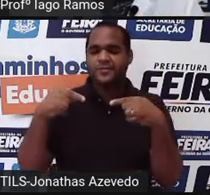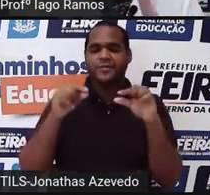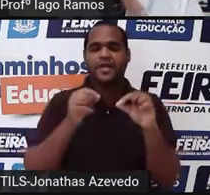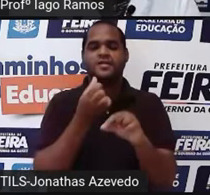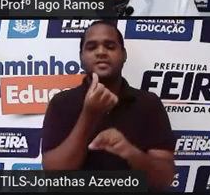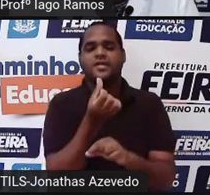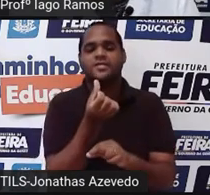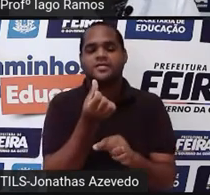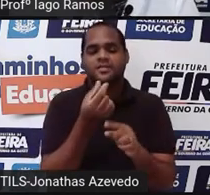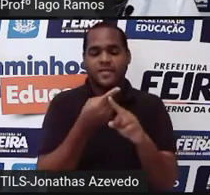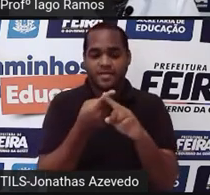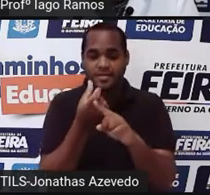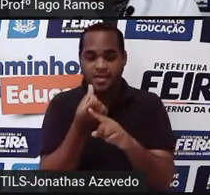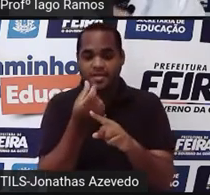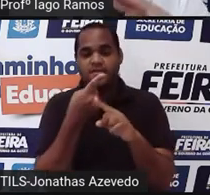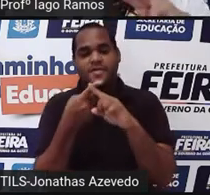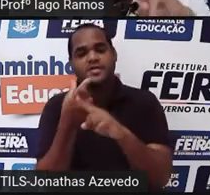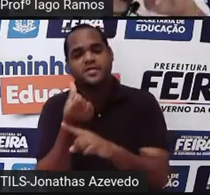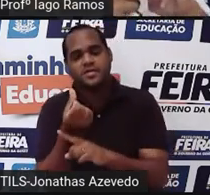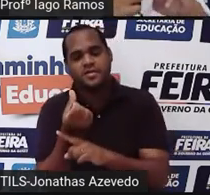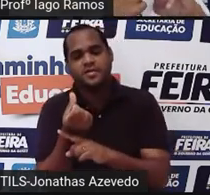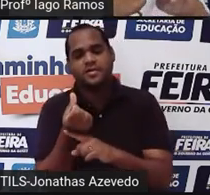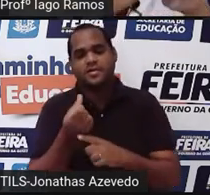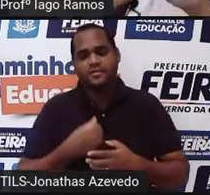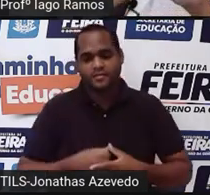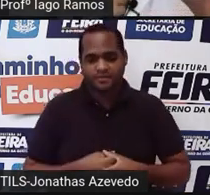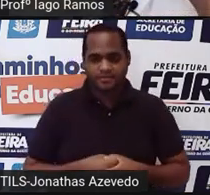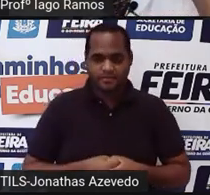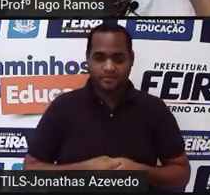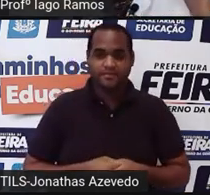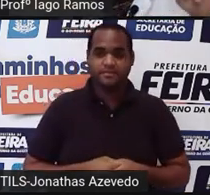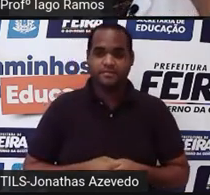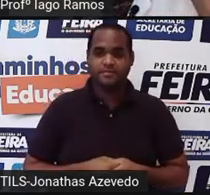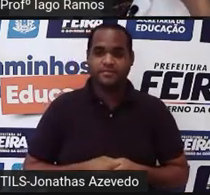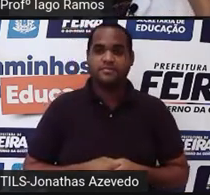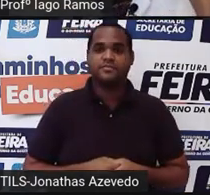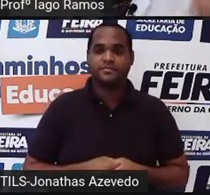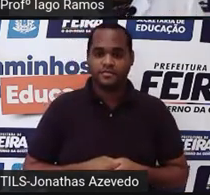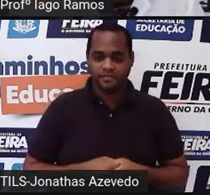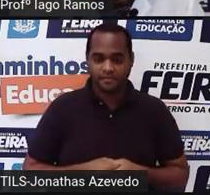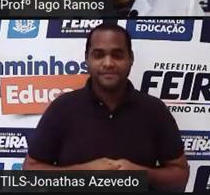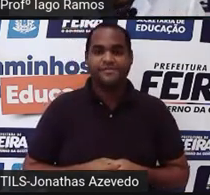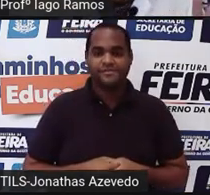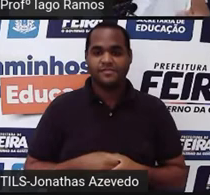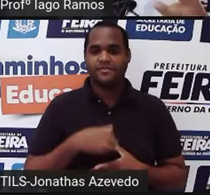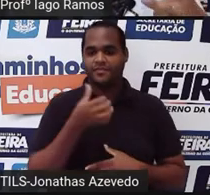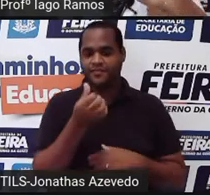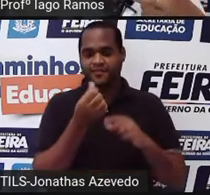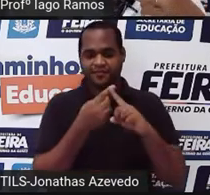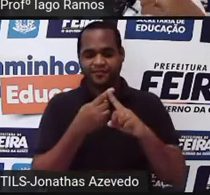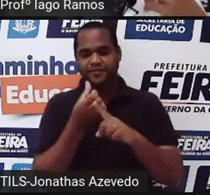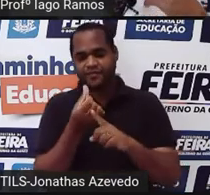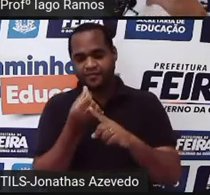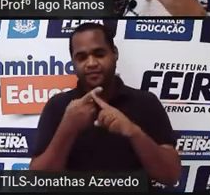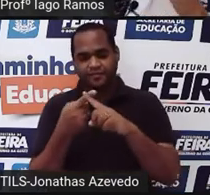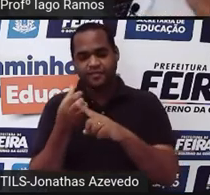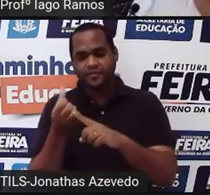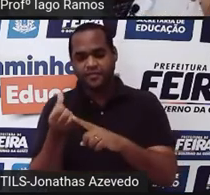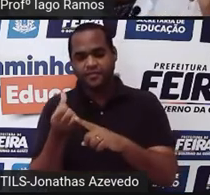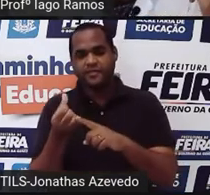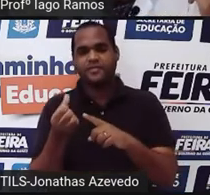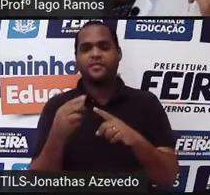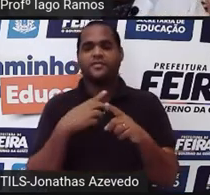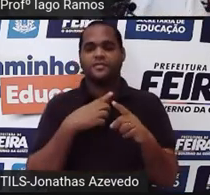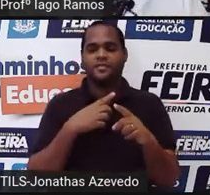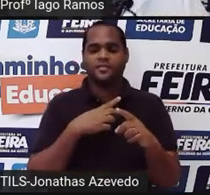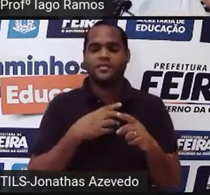Seis vezes seis vezes seis, né? A multiplicação desses três números seis, tá? Só tem número